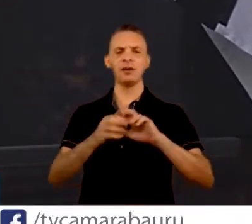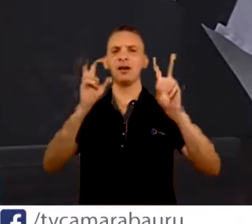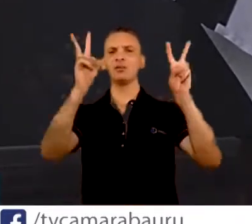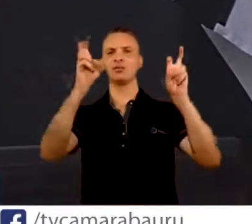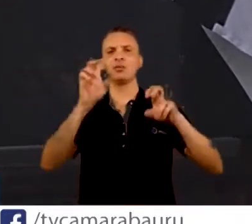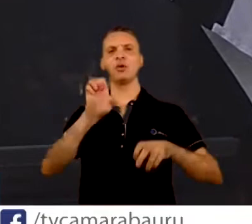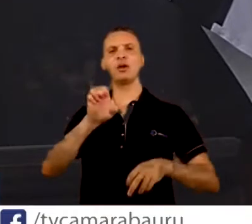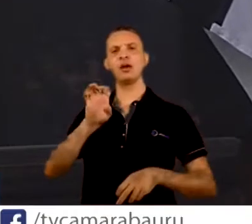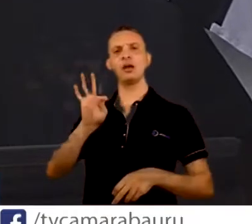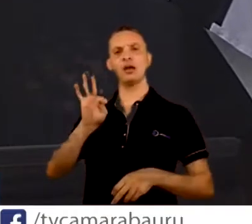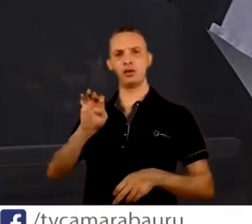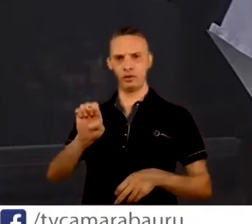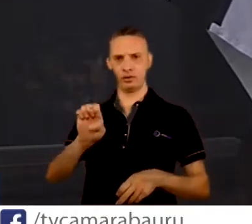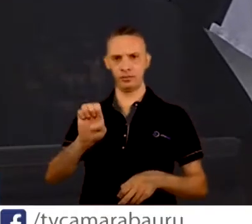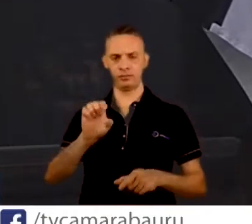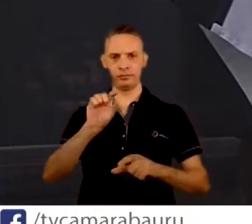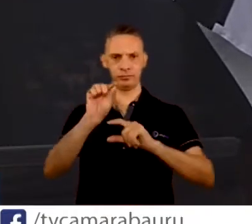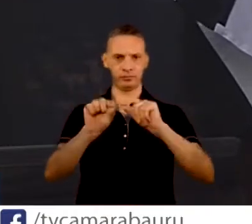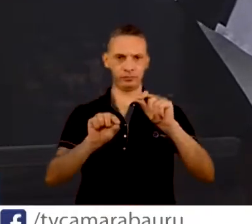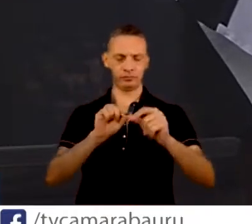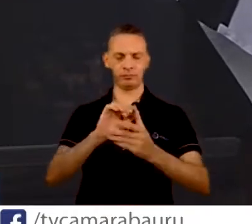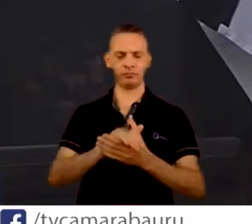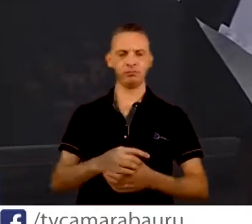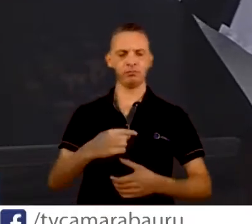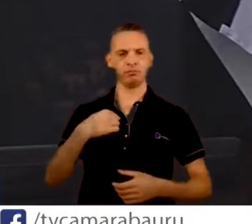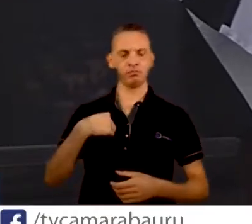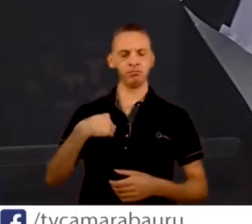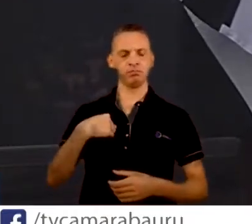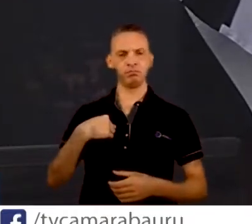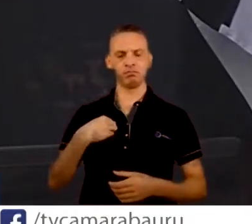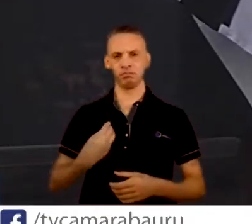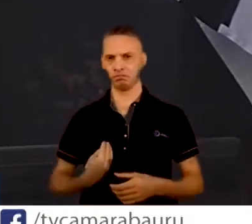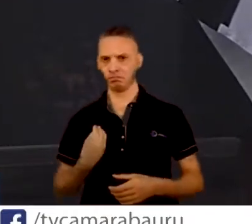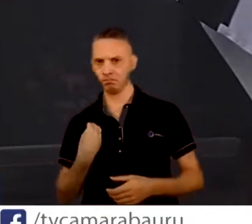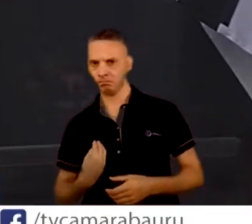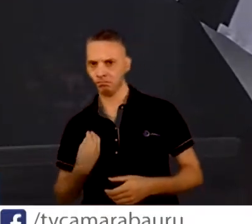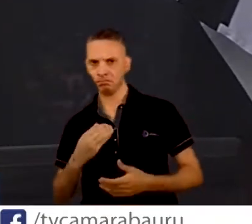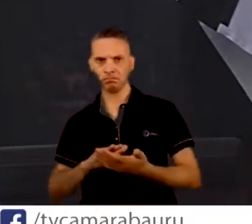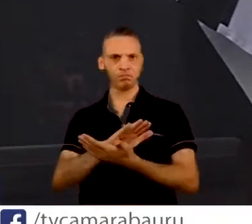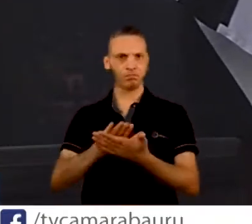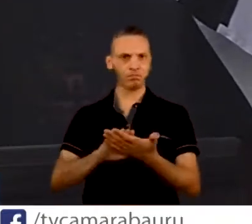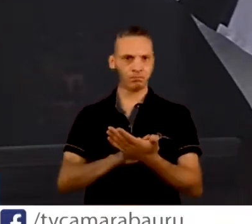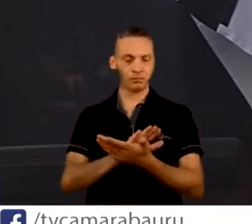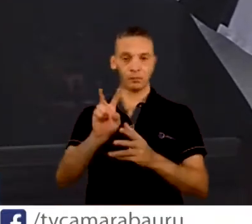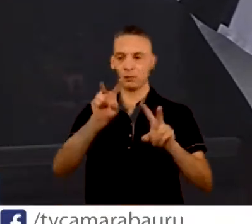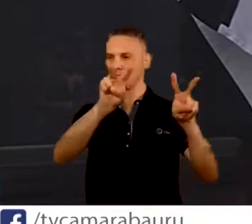não participei, mas acompanhei a